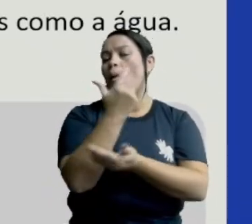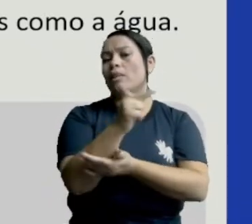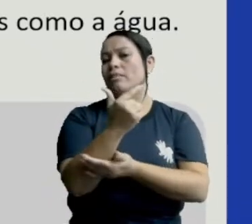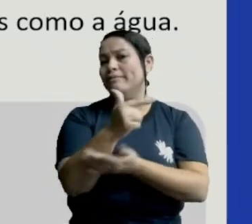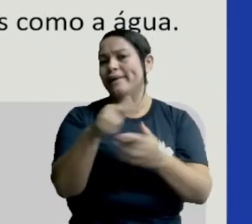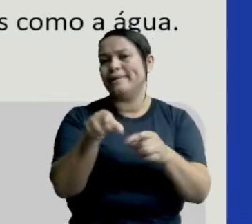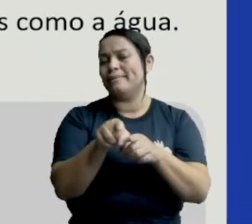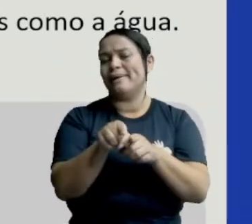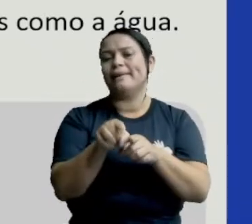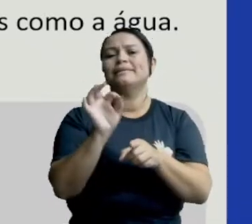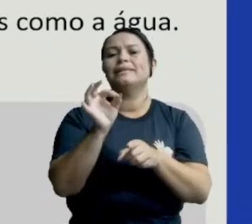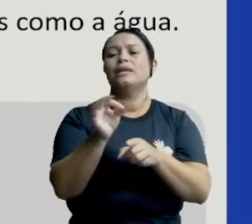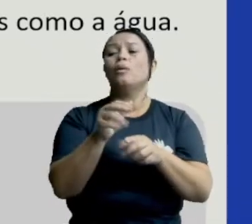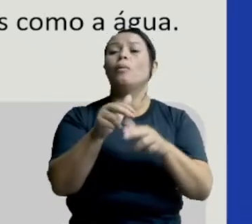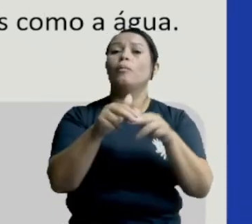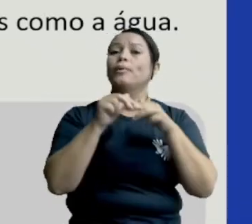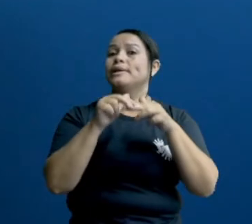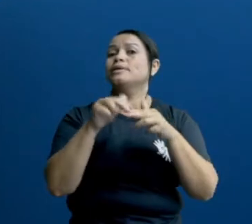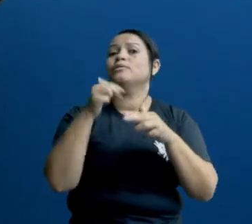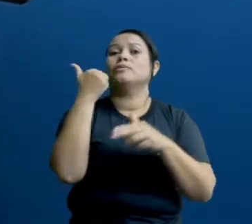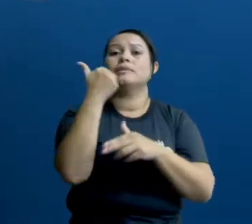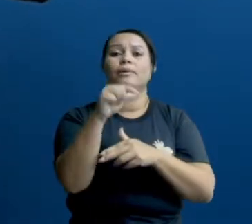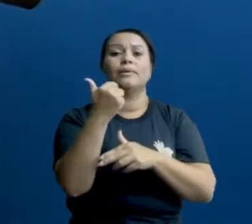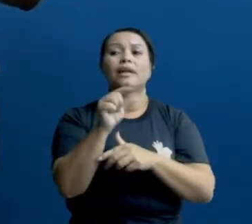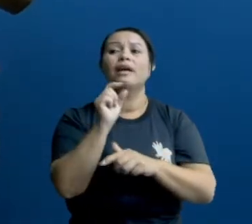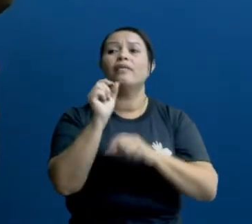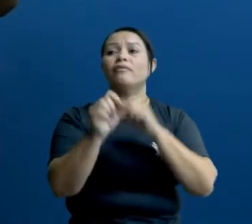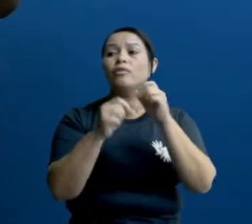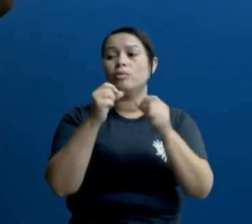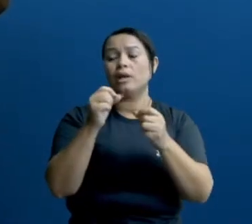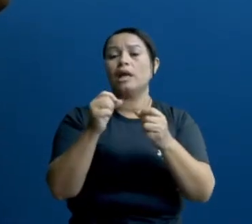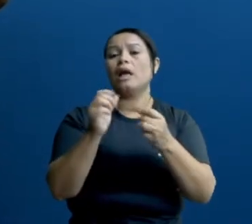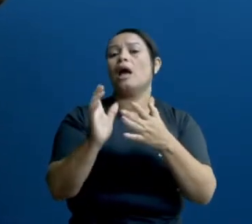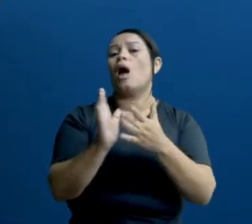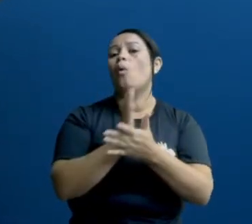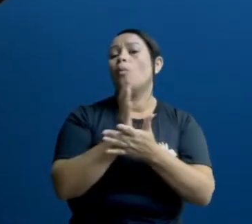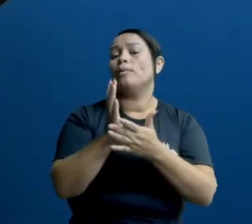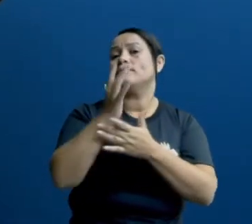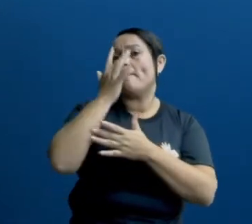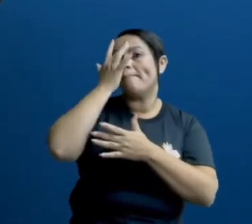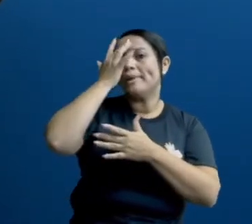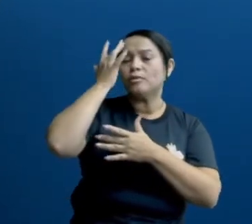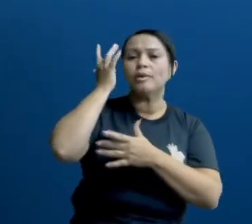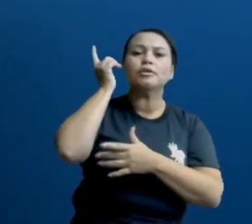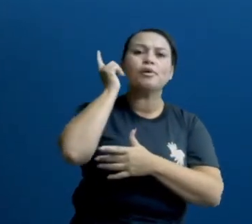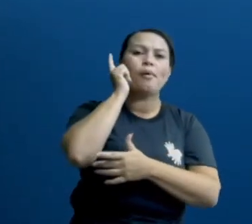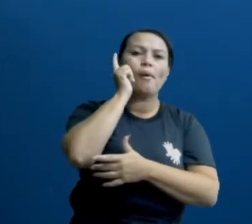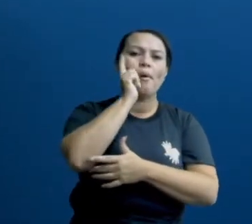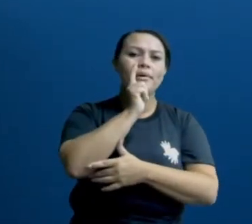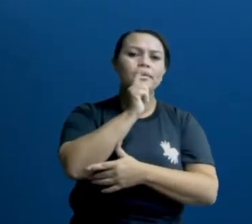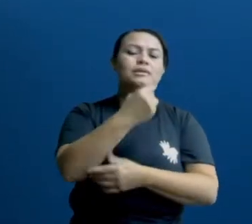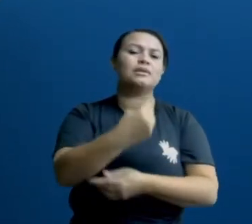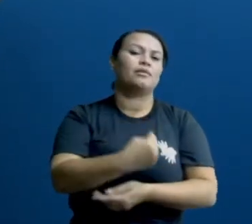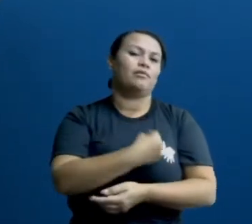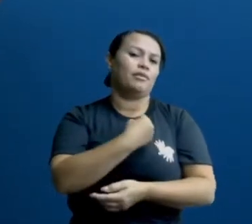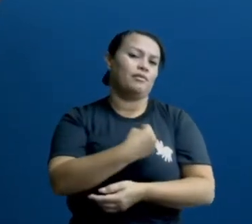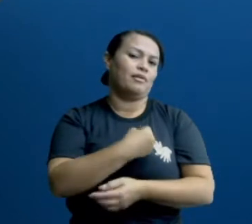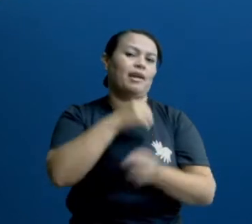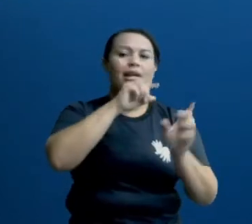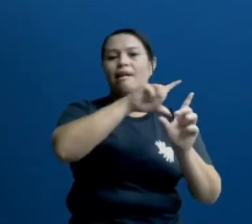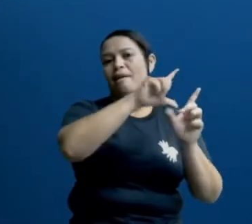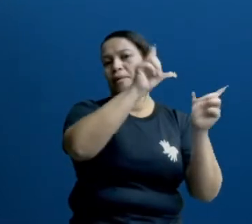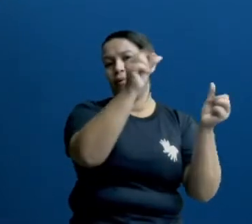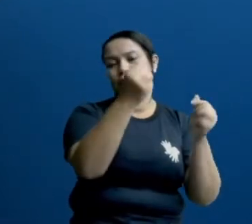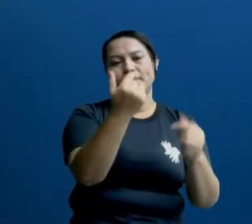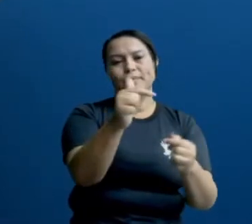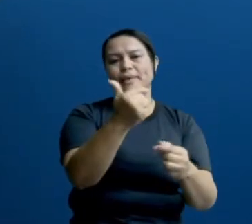não houve casos de pessoas que conseguiram sobreviver na Lua,